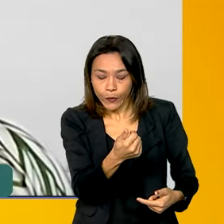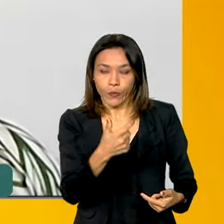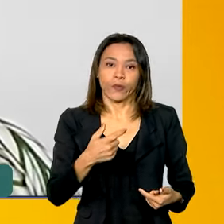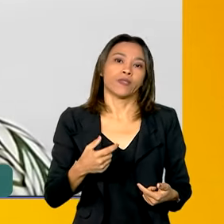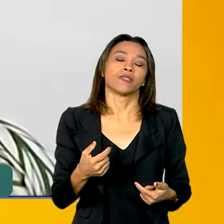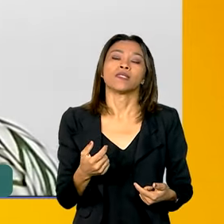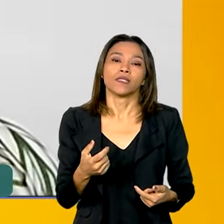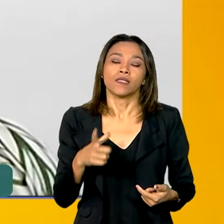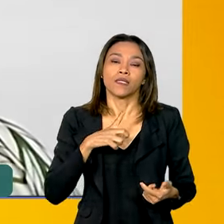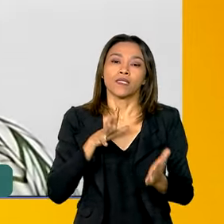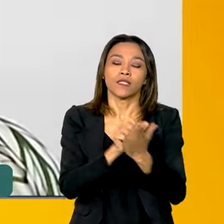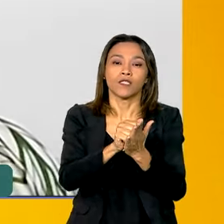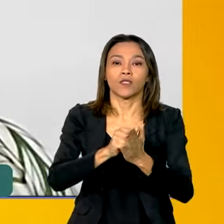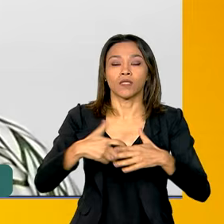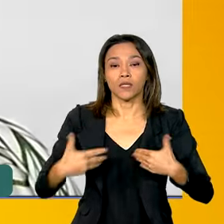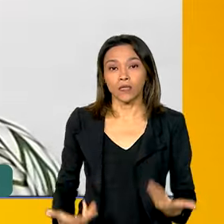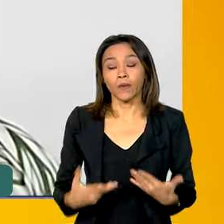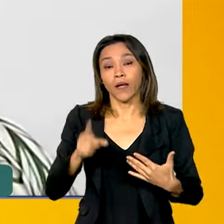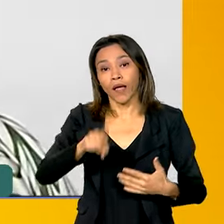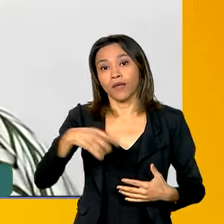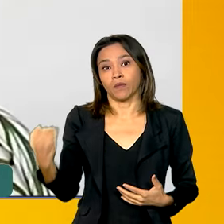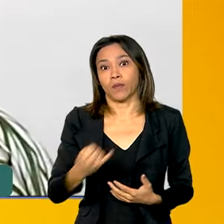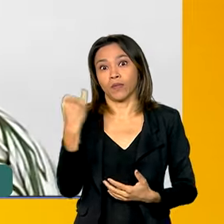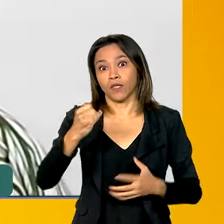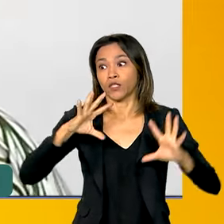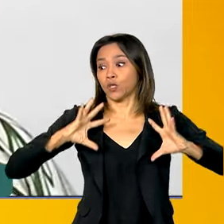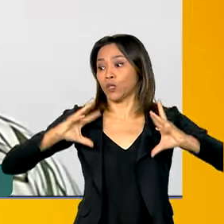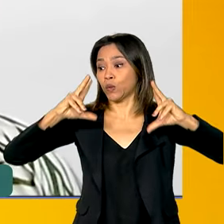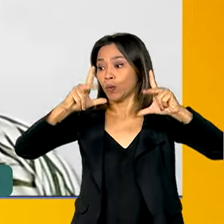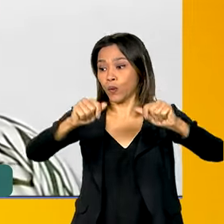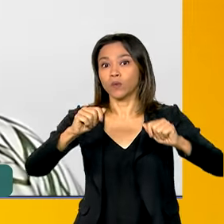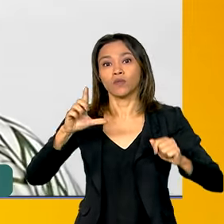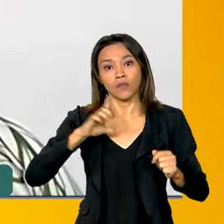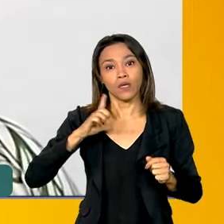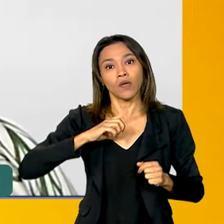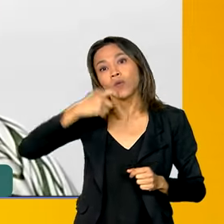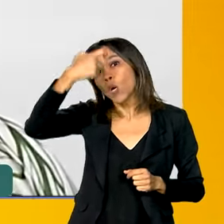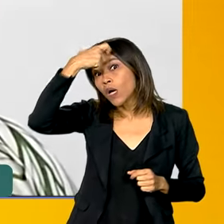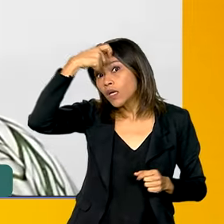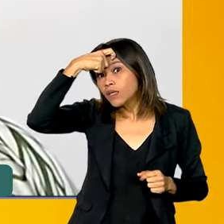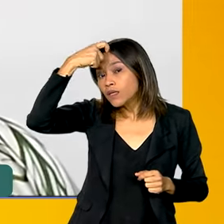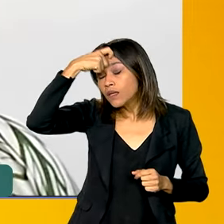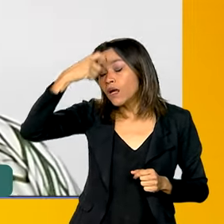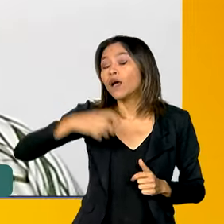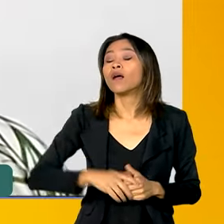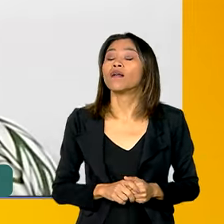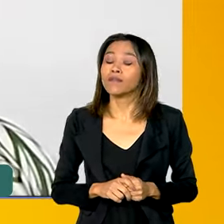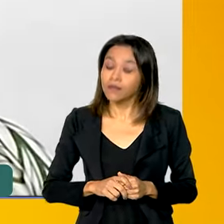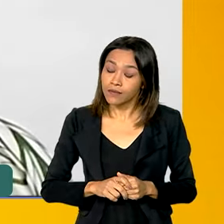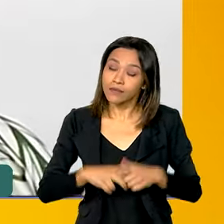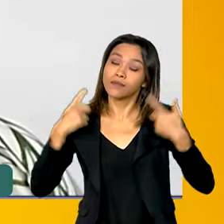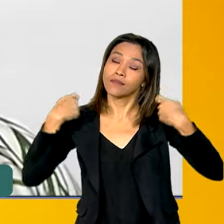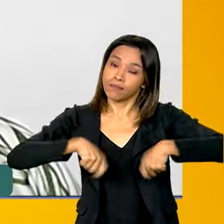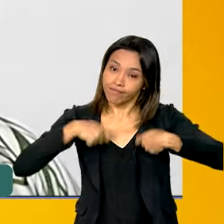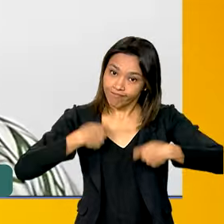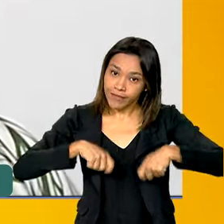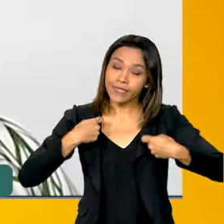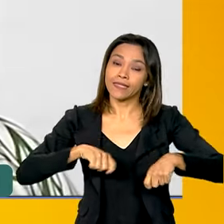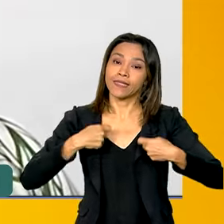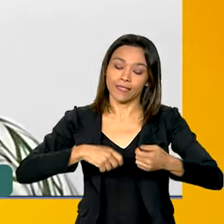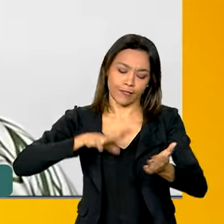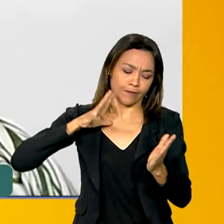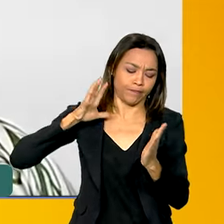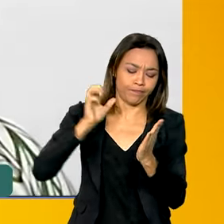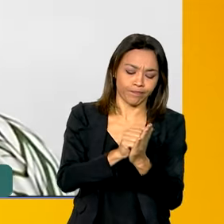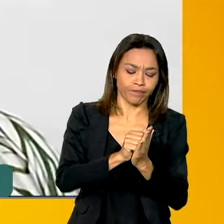registro, então é muito importante que todos nós tenhamos essa consciência de que há necessidade da formalização